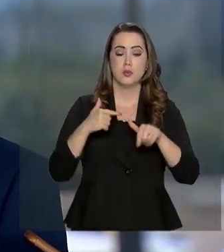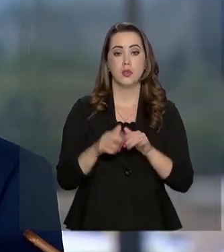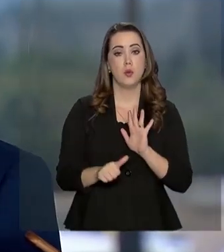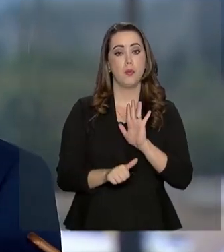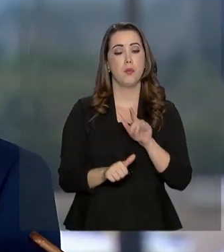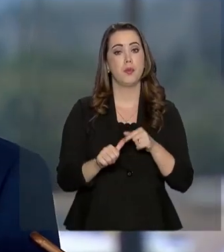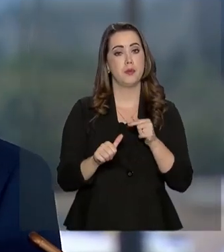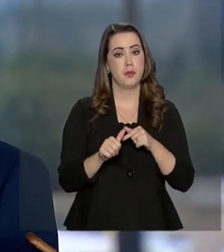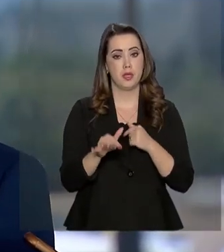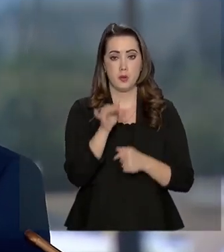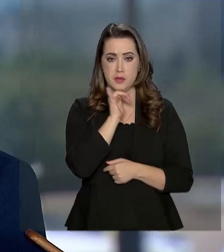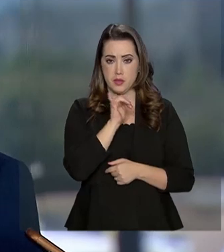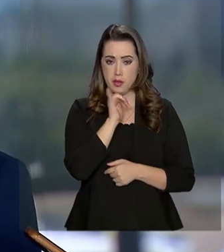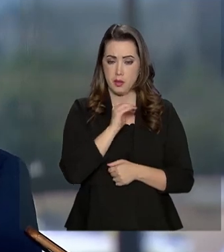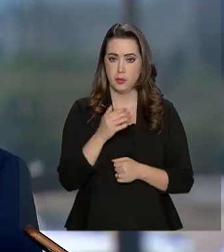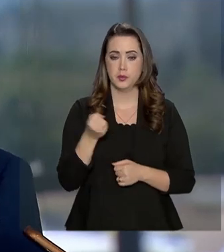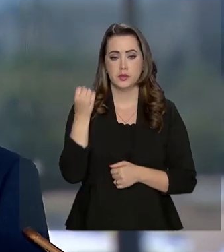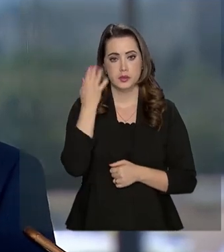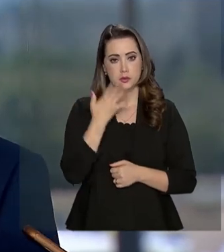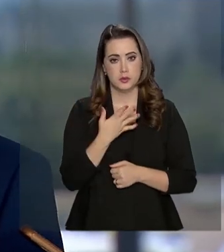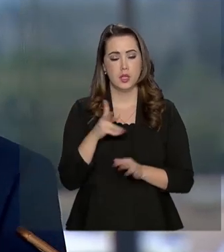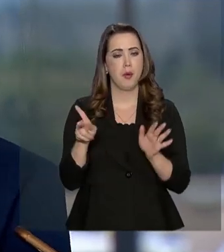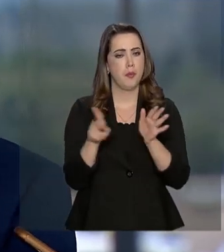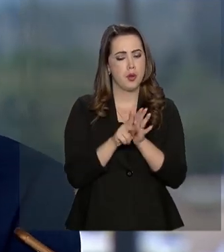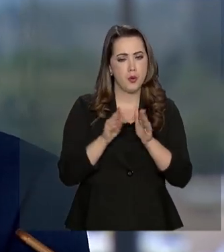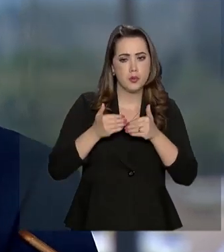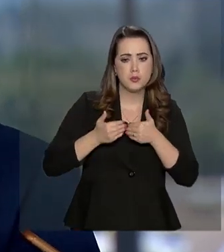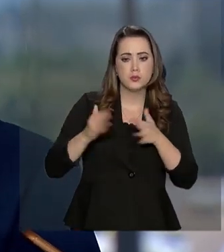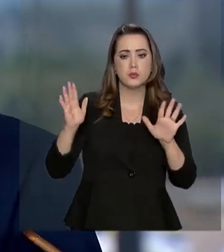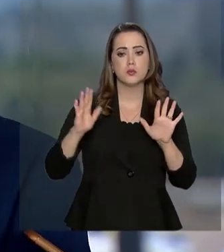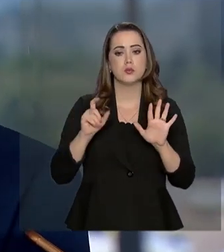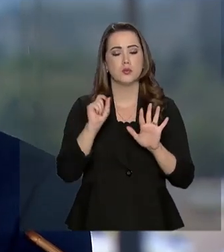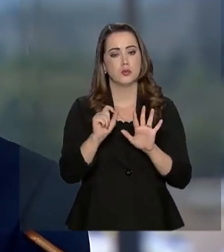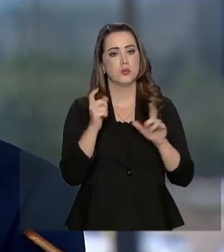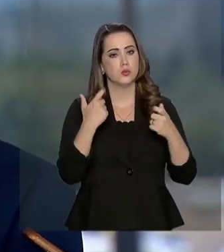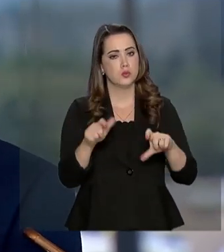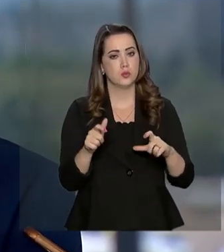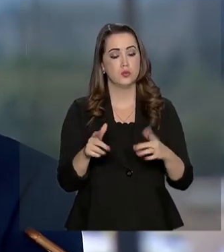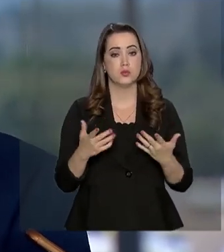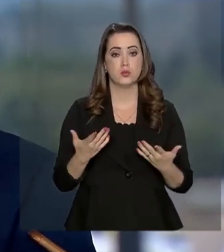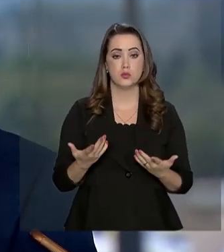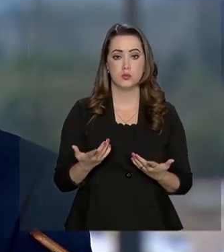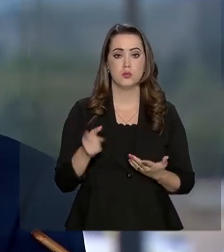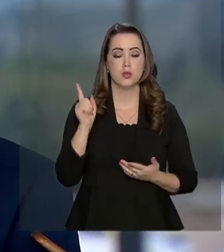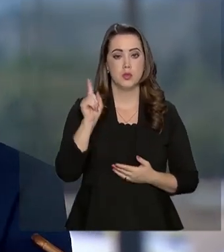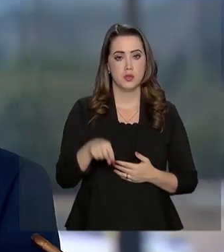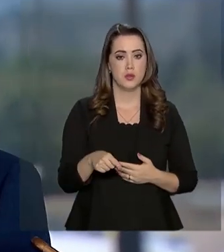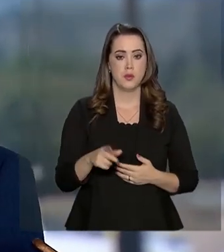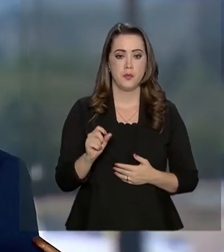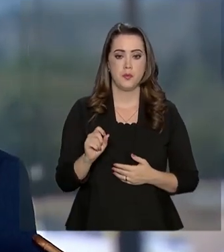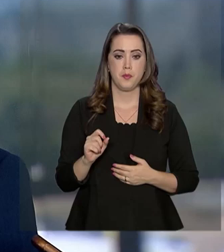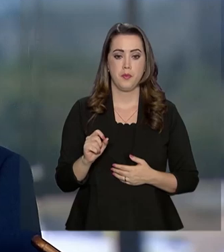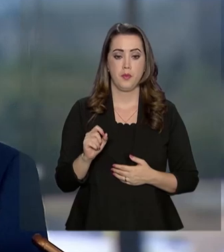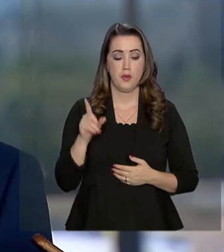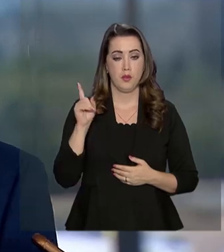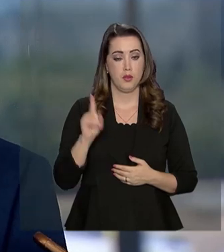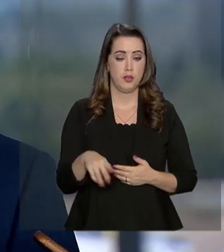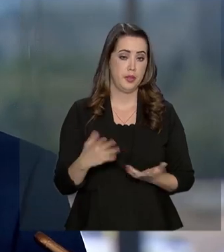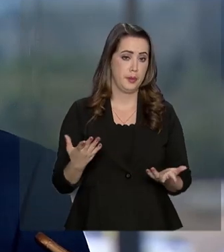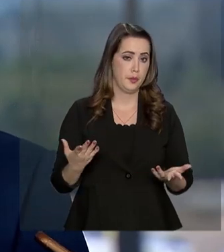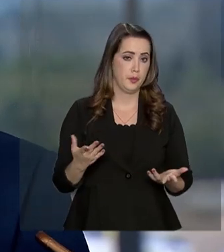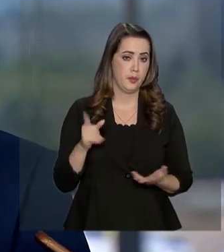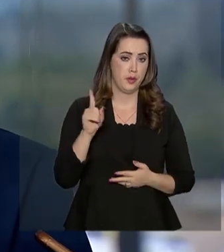O primeiro deles, por exemplo, vou ilustrar, é a própria abertura de um negócio. Essa é uma